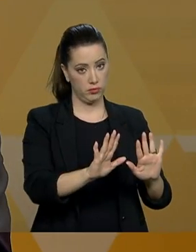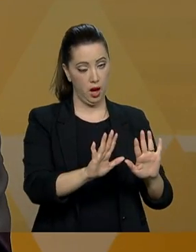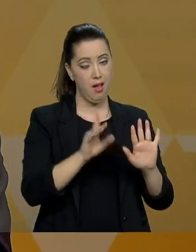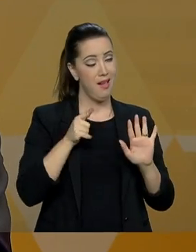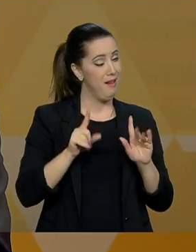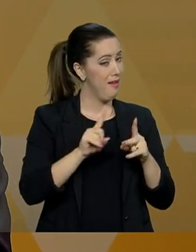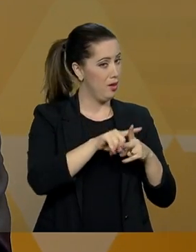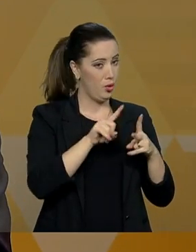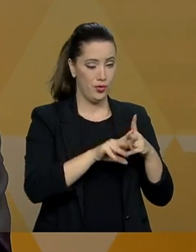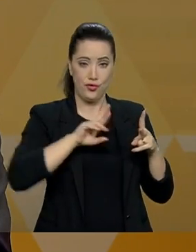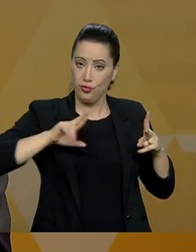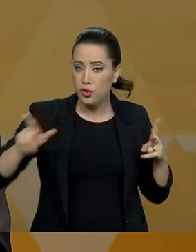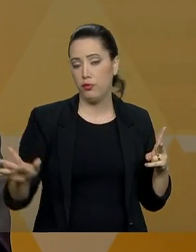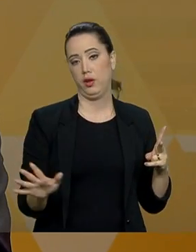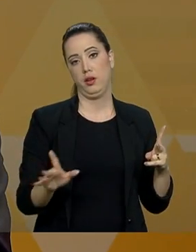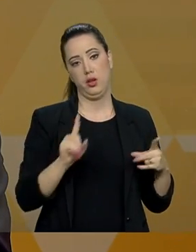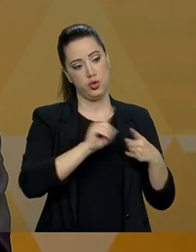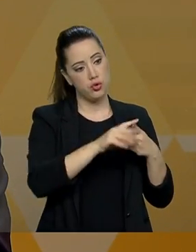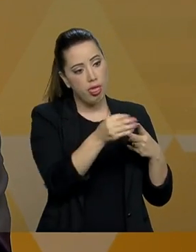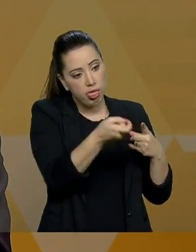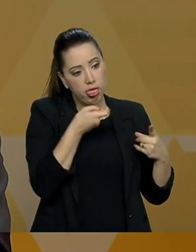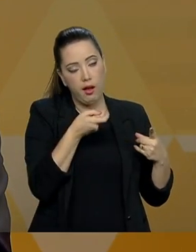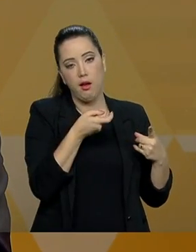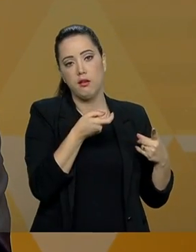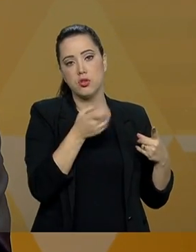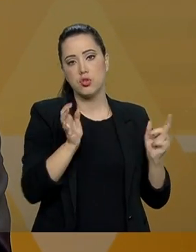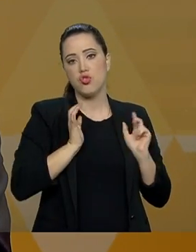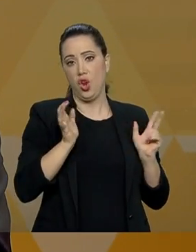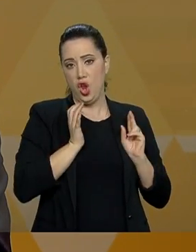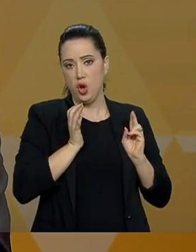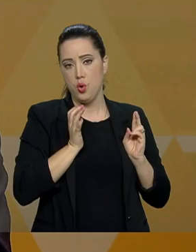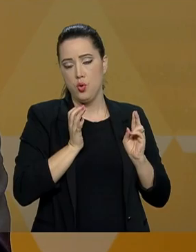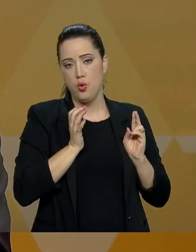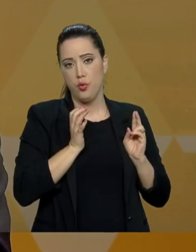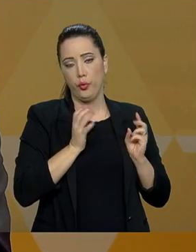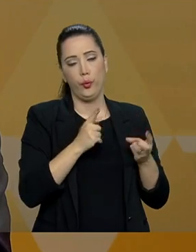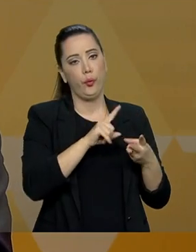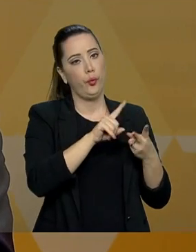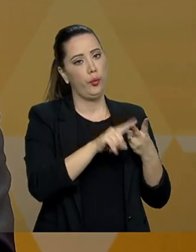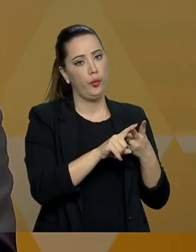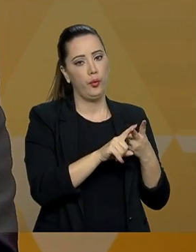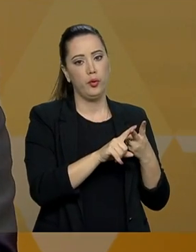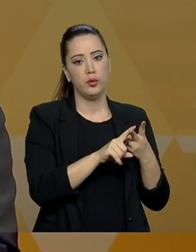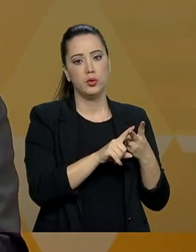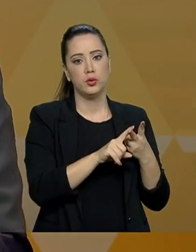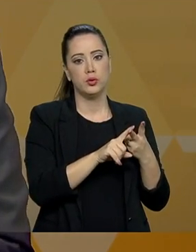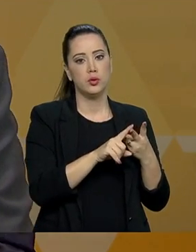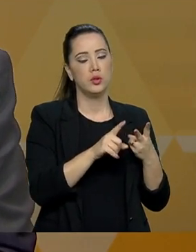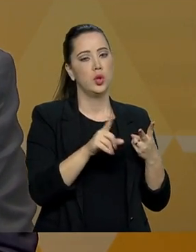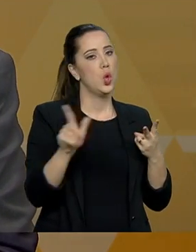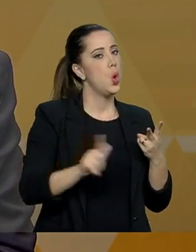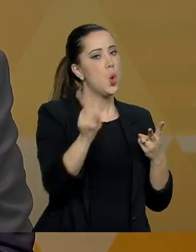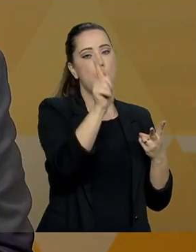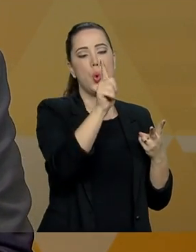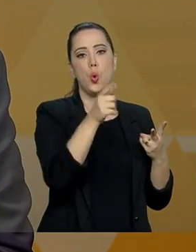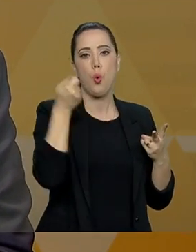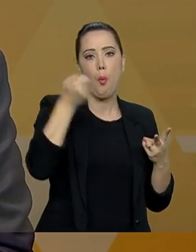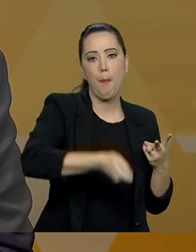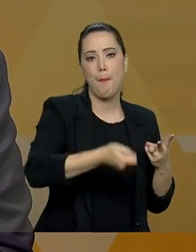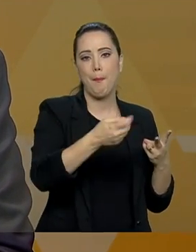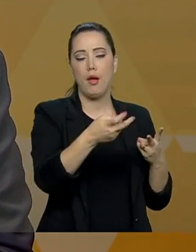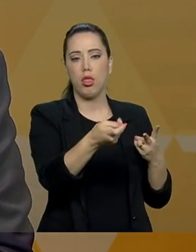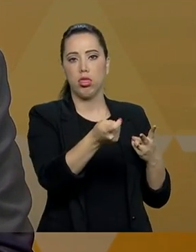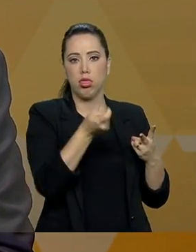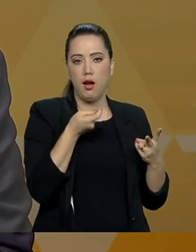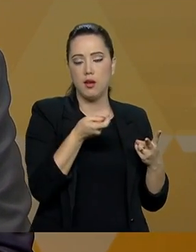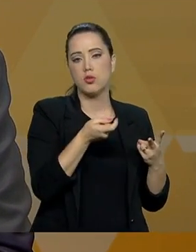distintas. Taxação de grandes fortunas... Lucros de dividendos... Taxação de lucros de dividendos,